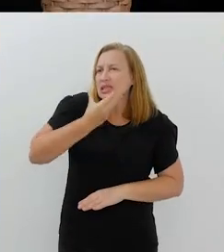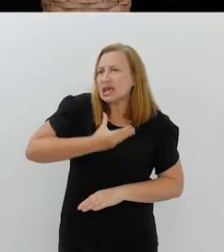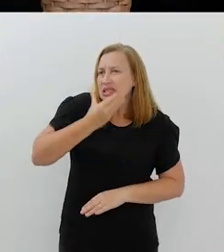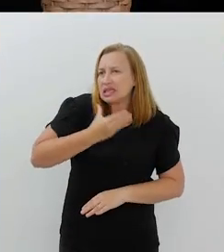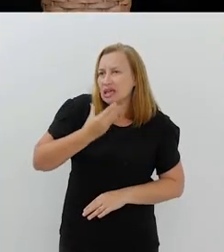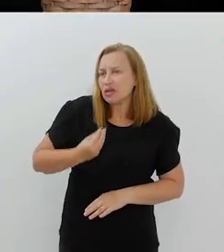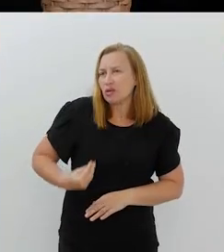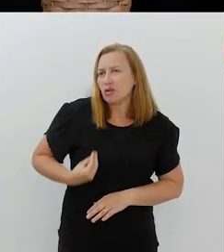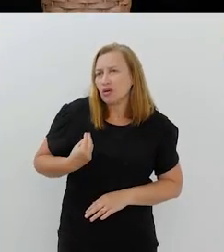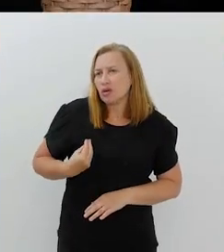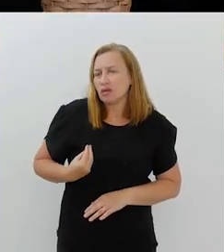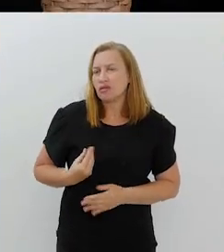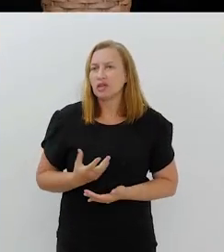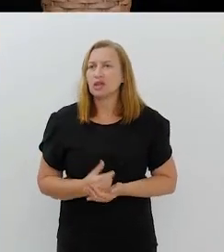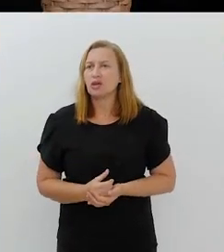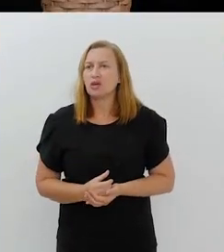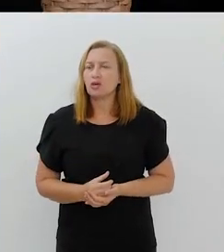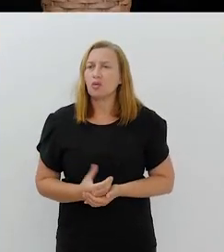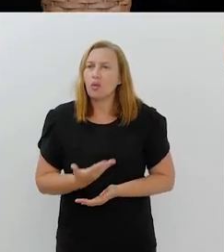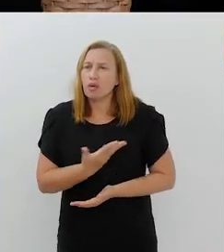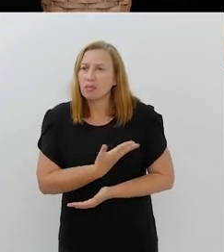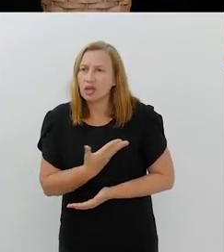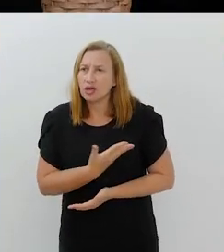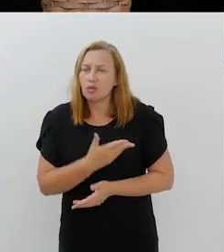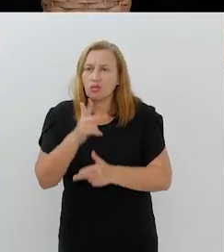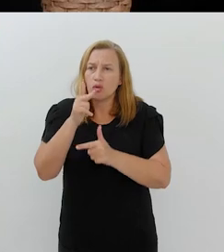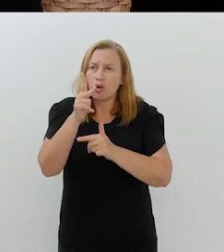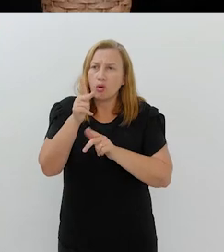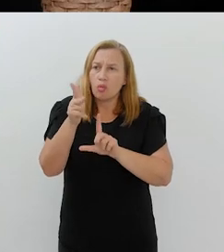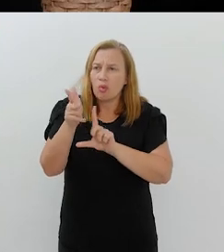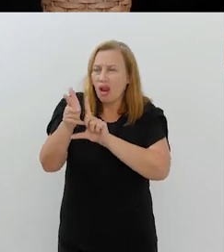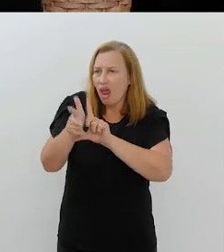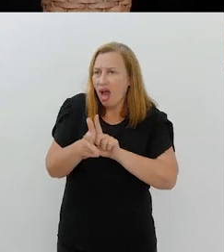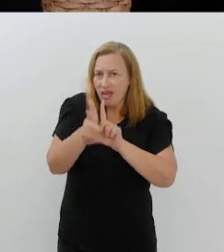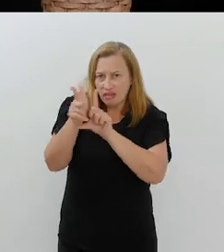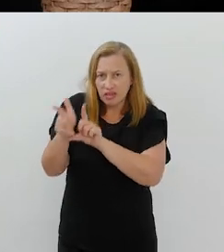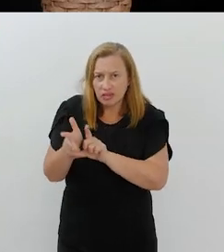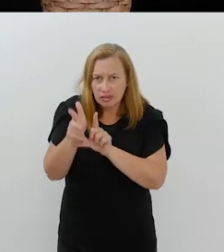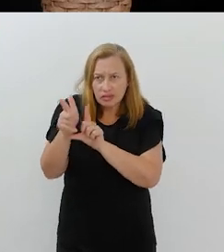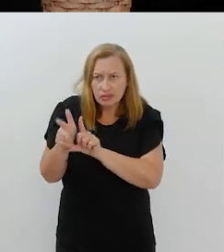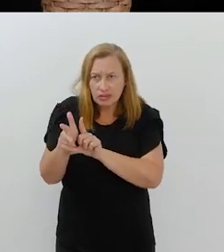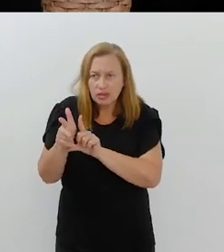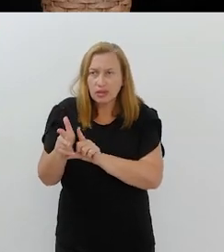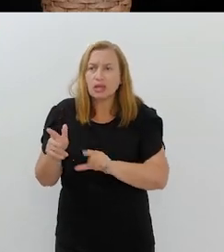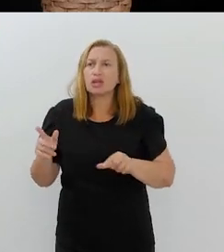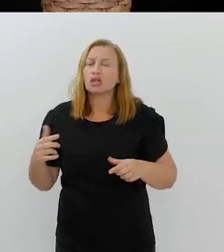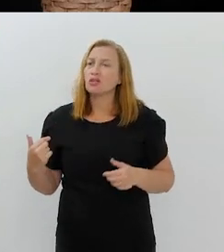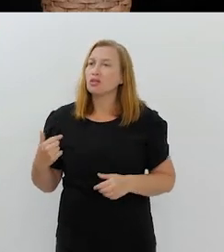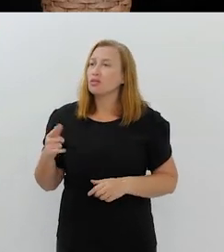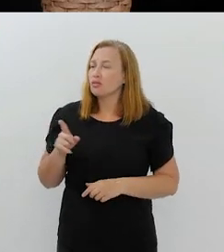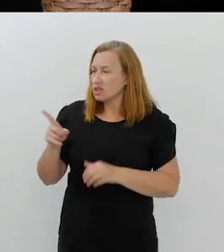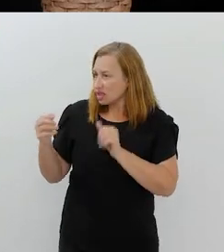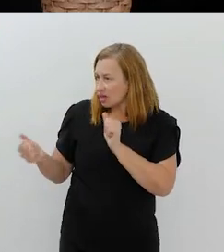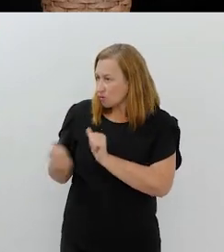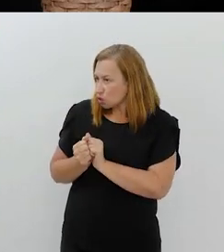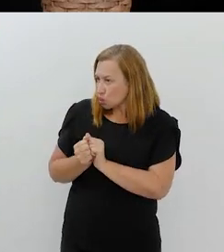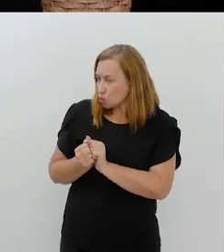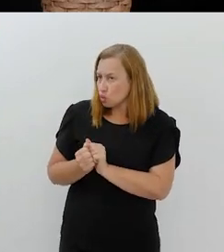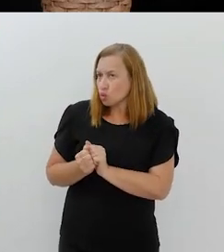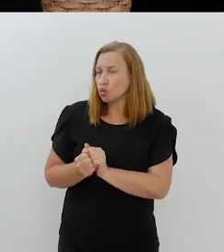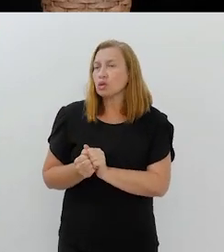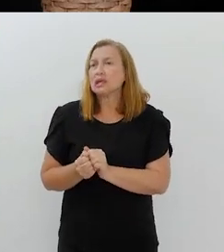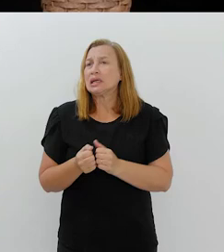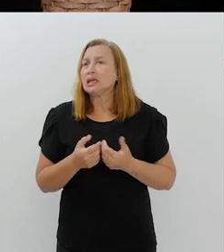fizemos, em dezembro, com a presença do Mons. Manangão, uma live, a Tânia também